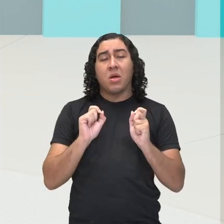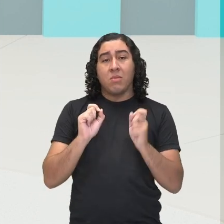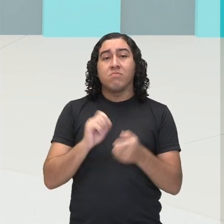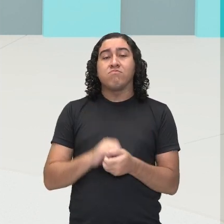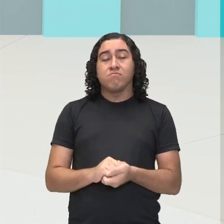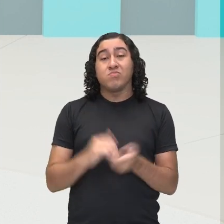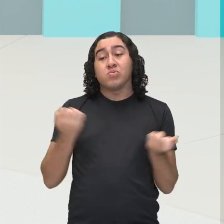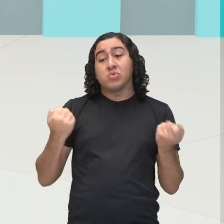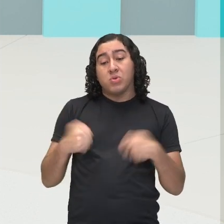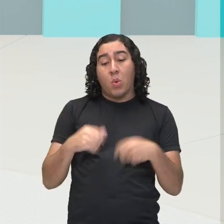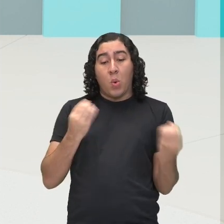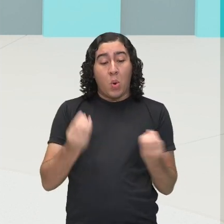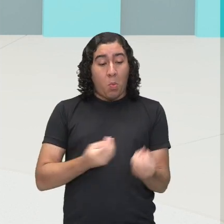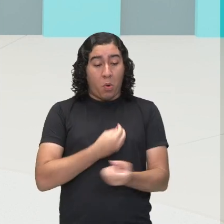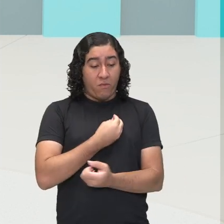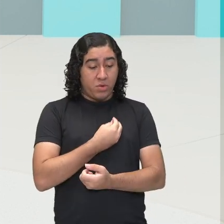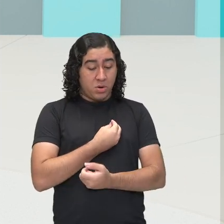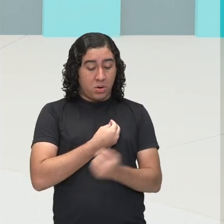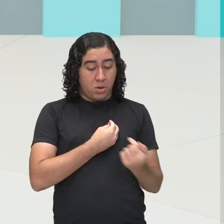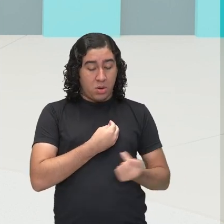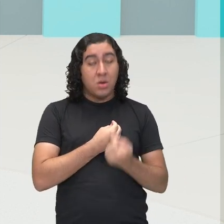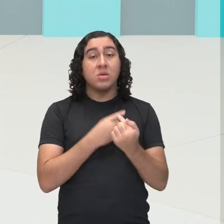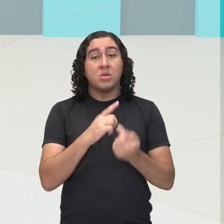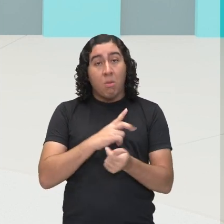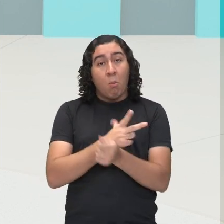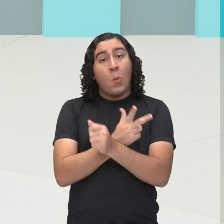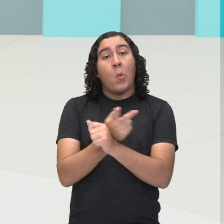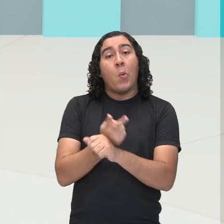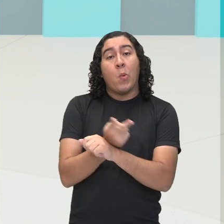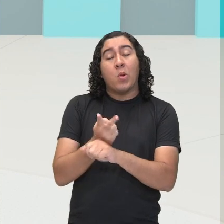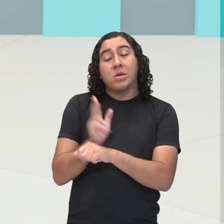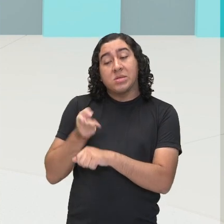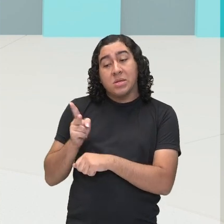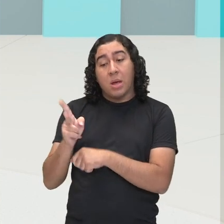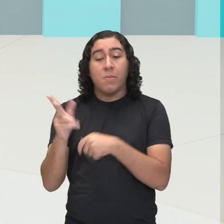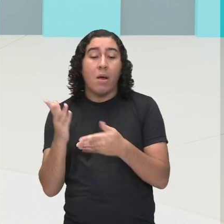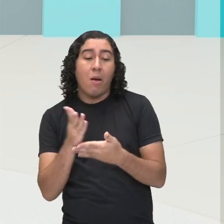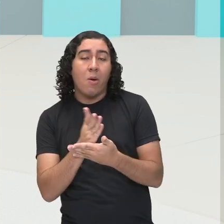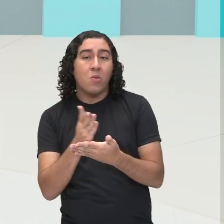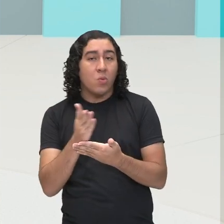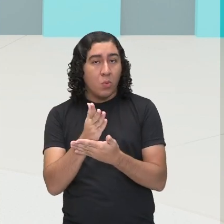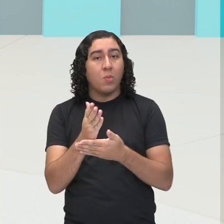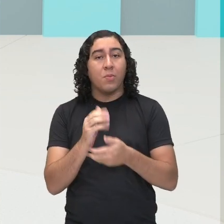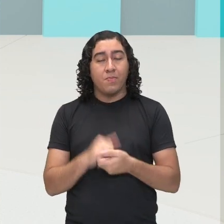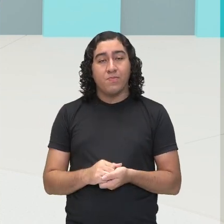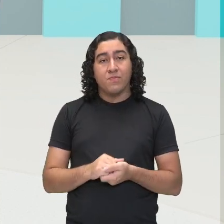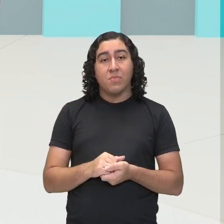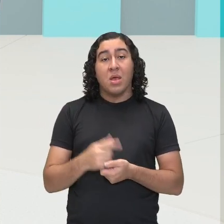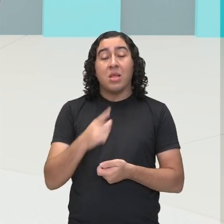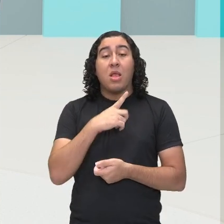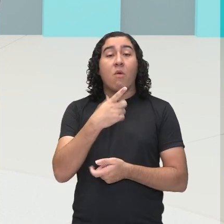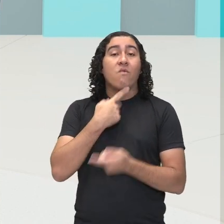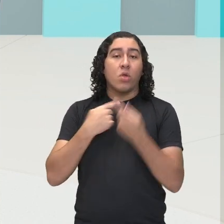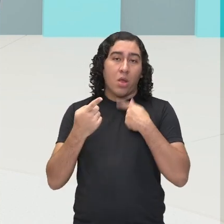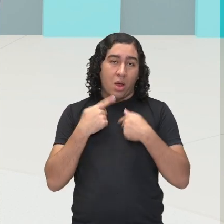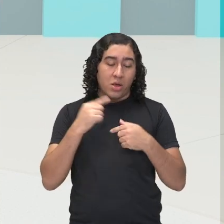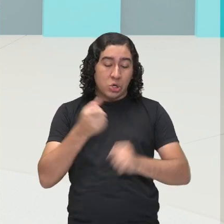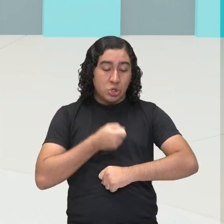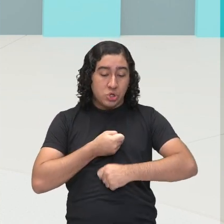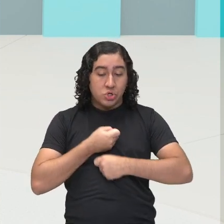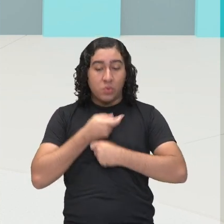à vida e sempre busca algo mais, o que o motiva a criar forma de expressão,